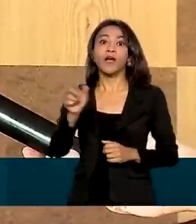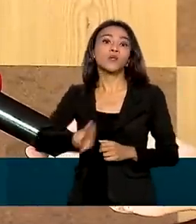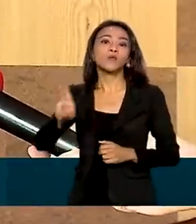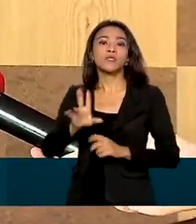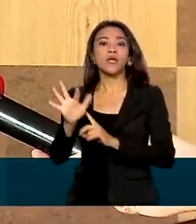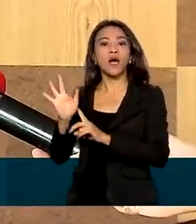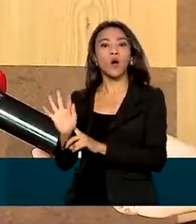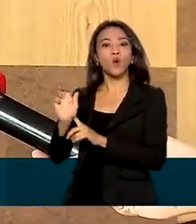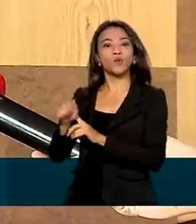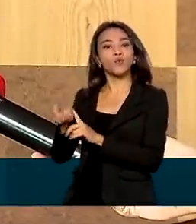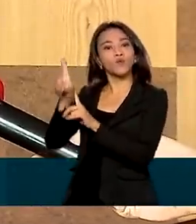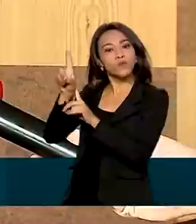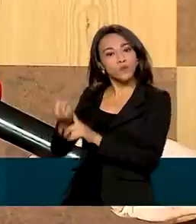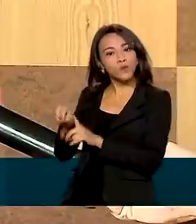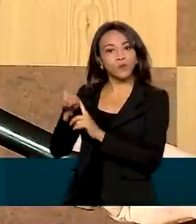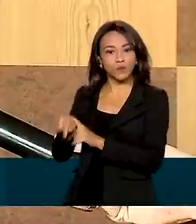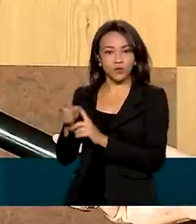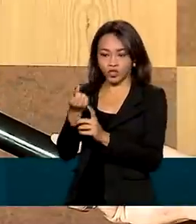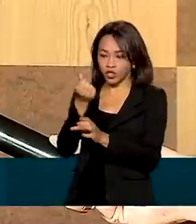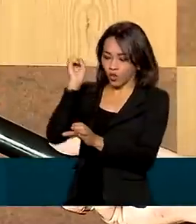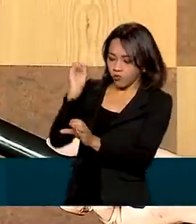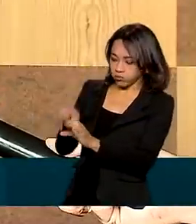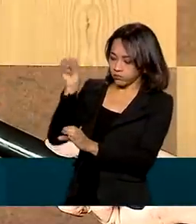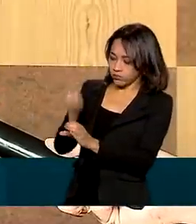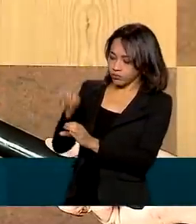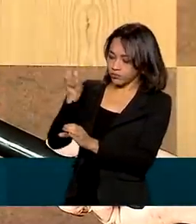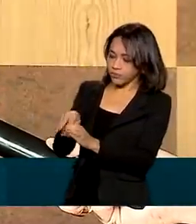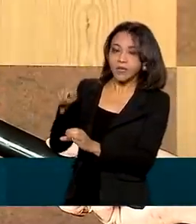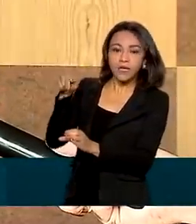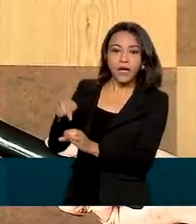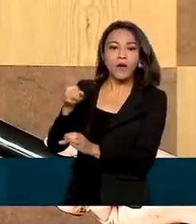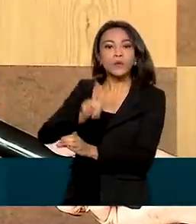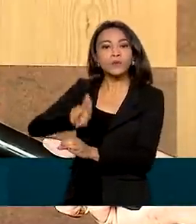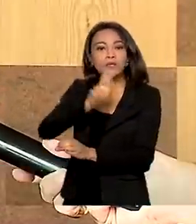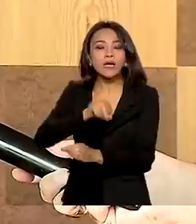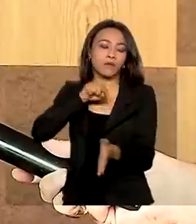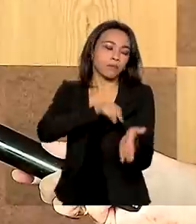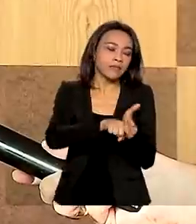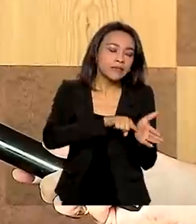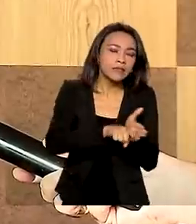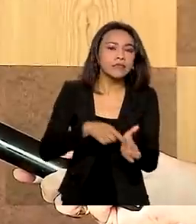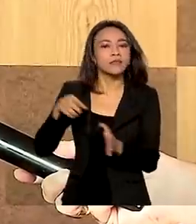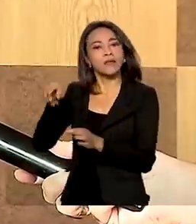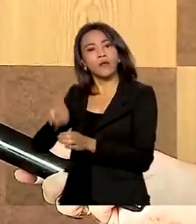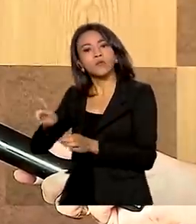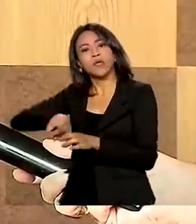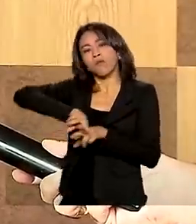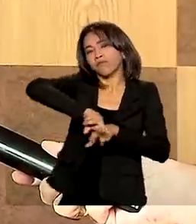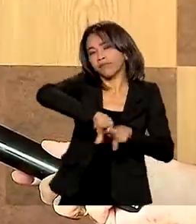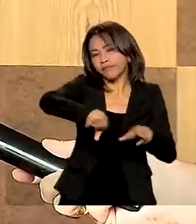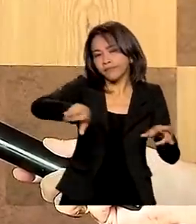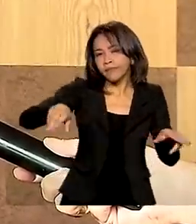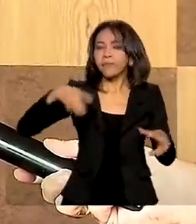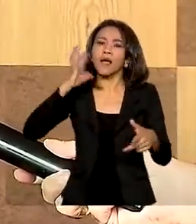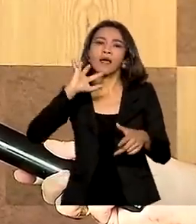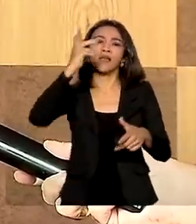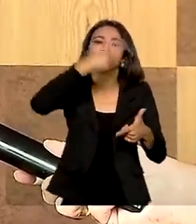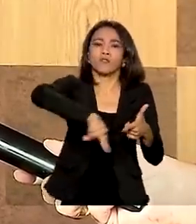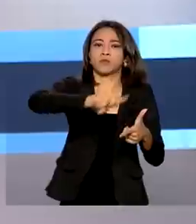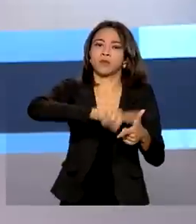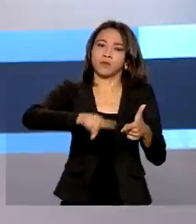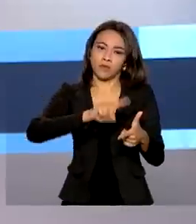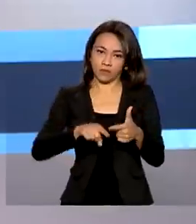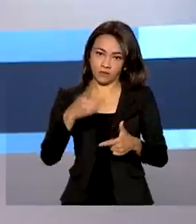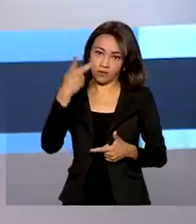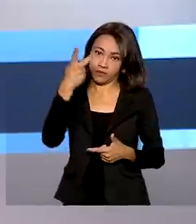para pesquisas que consigam resolver os problemas que existem na política de drogas do país.